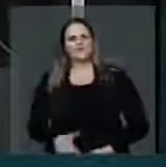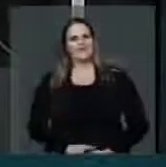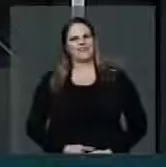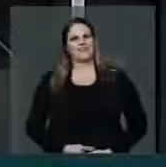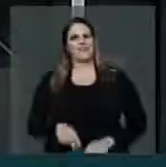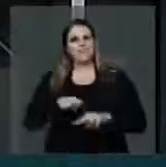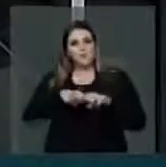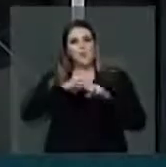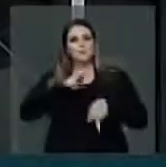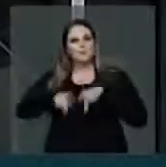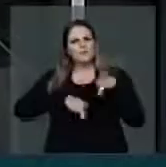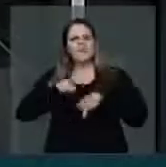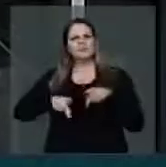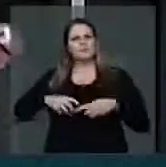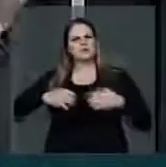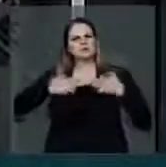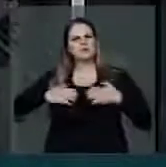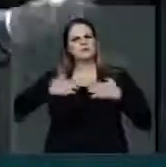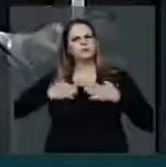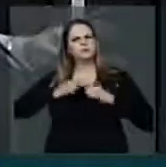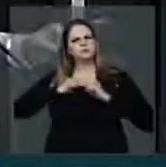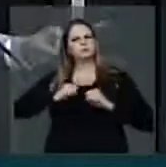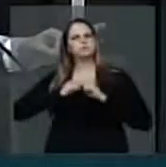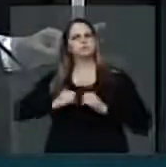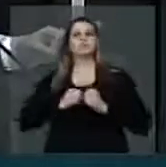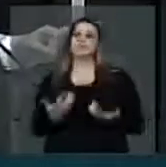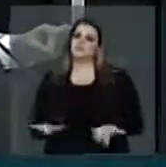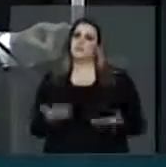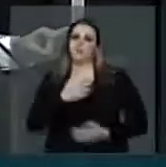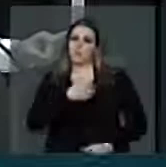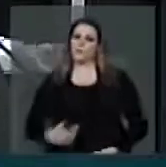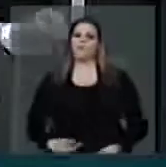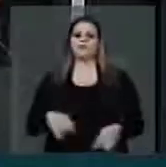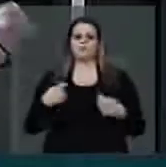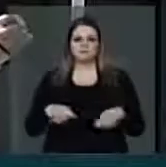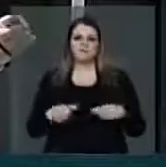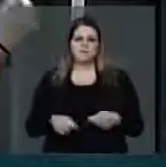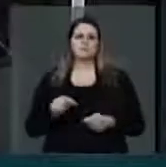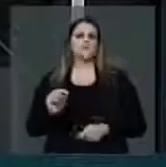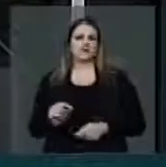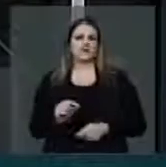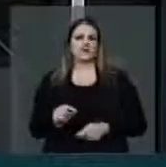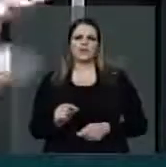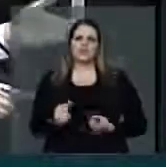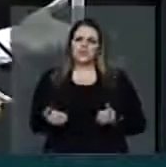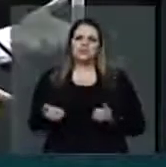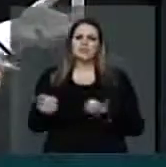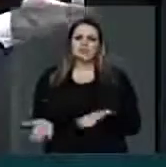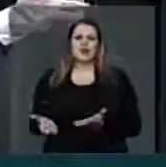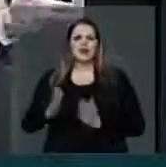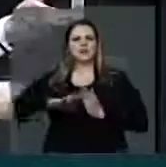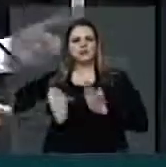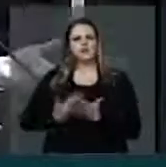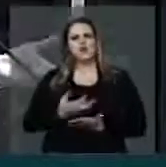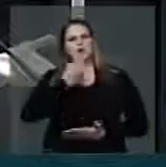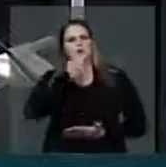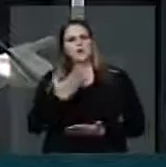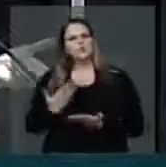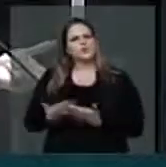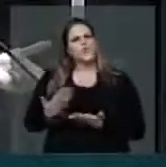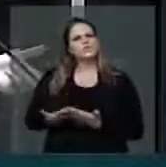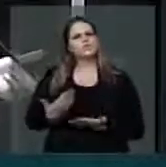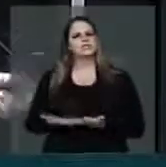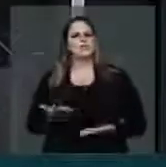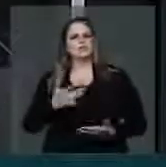isso que o povo está revoltado. O que o governo tem que fazer, deputado Carmo, é isso. É oferecer educação de qualidade, saúde de qualidade.